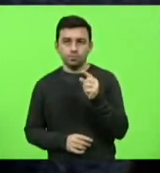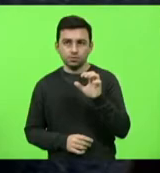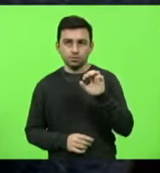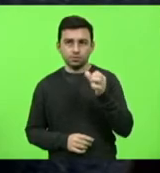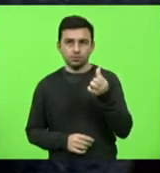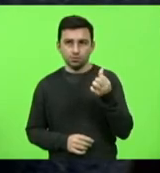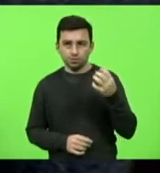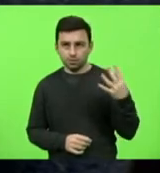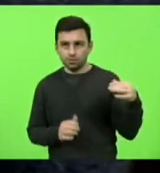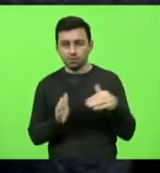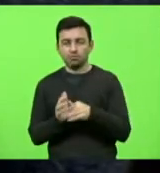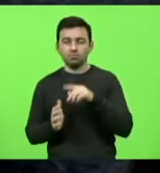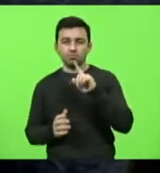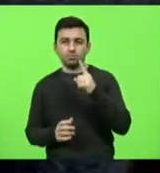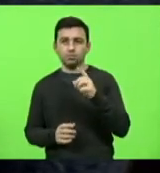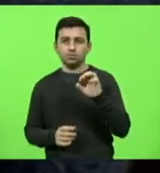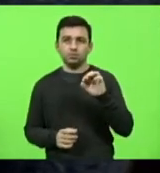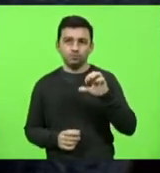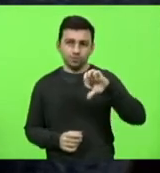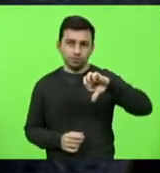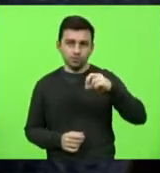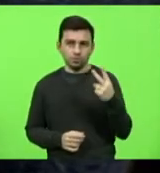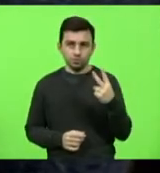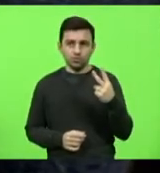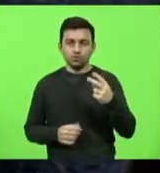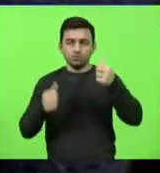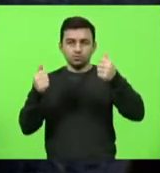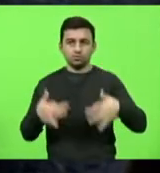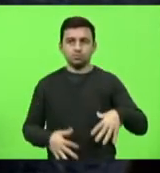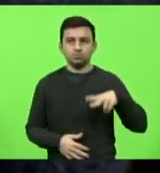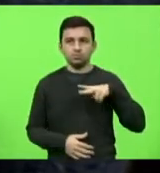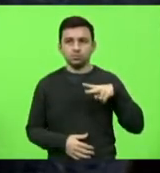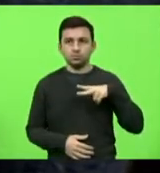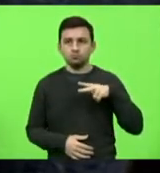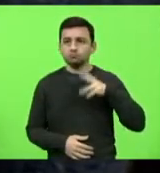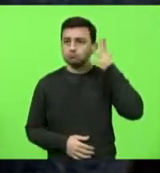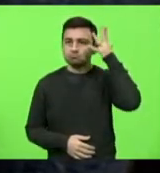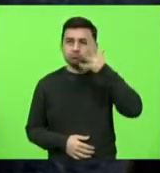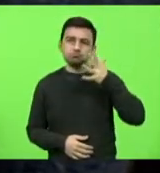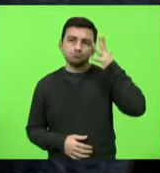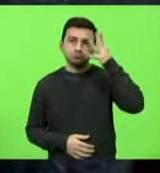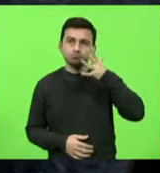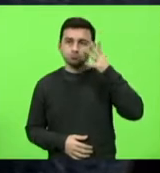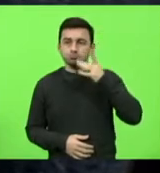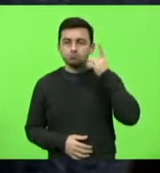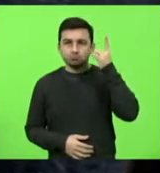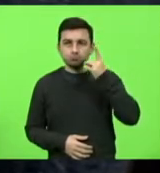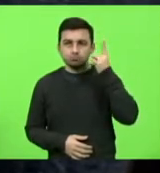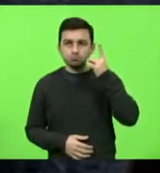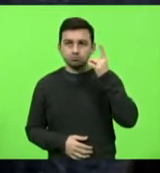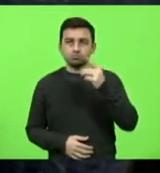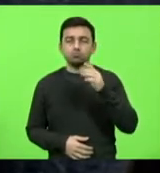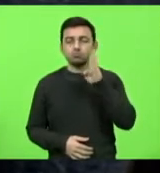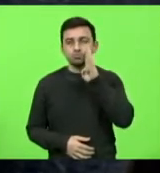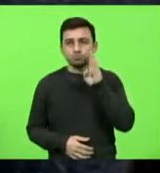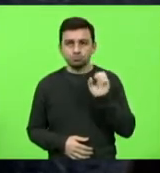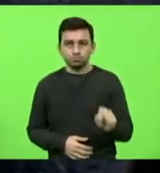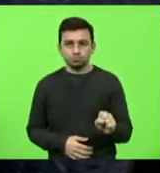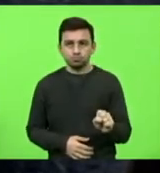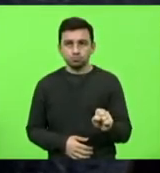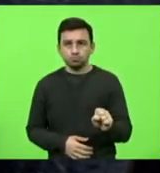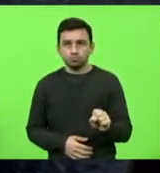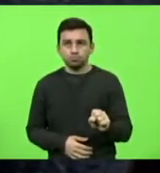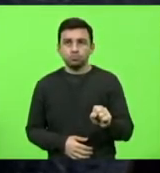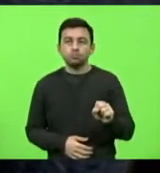1092, 2021. E explicações pessoais. Fizeram uso da palavra os senhores deputados Bruno Souza, Maurício